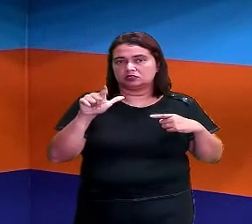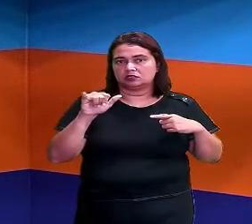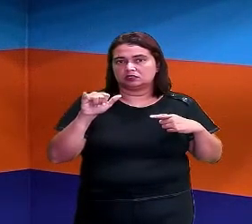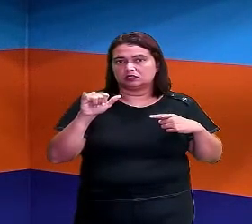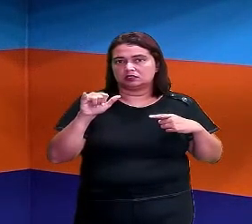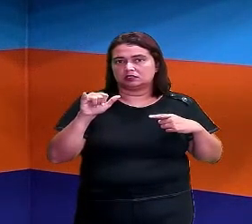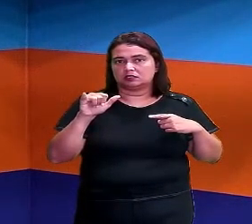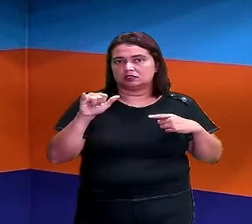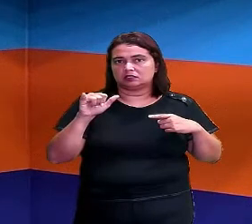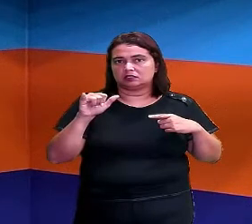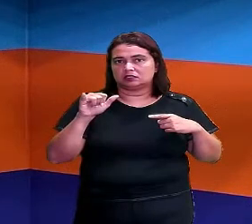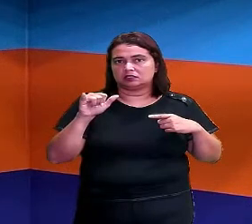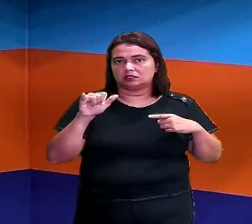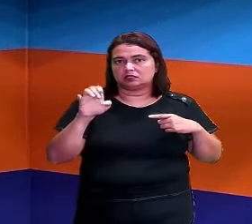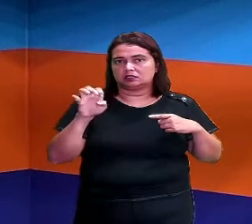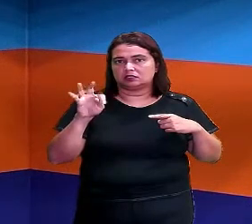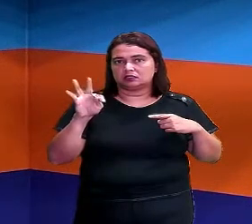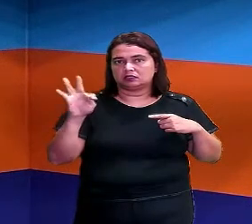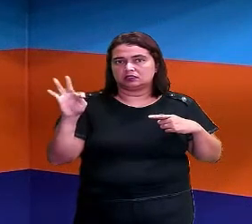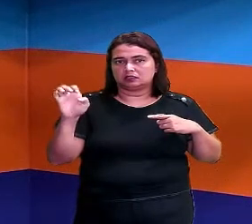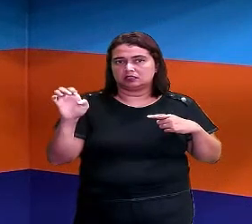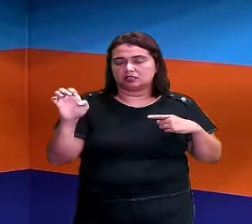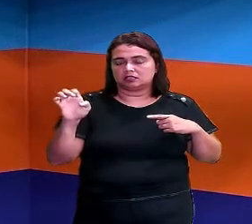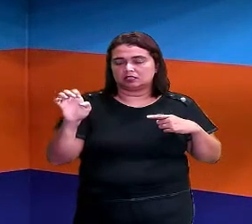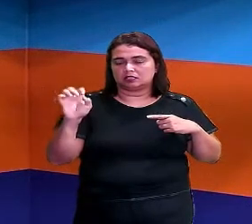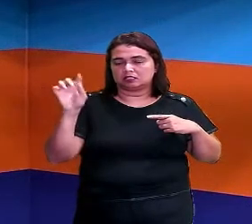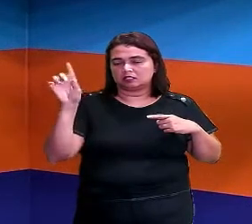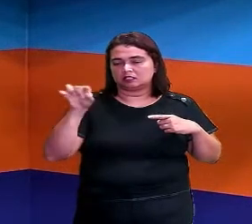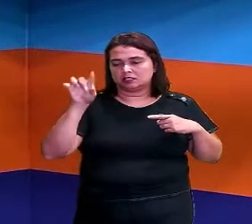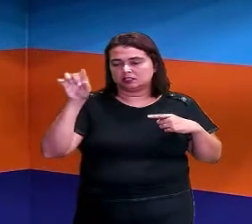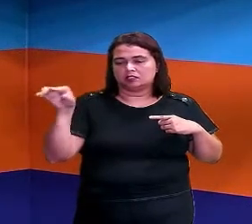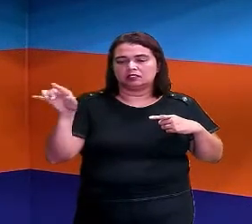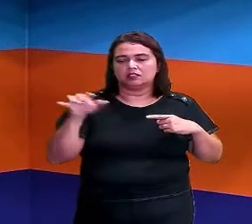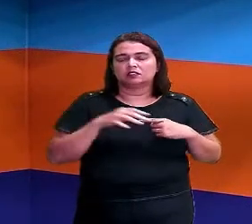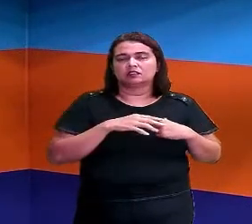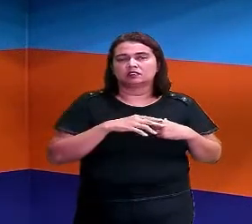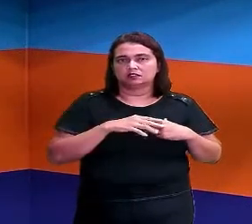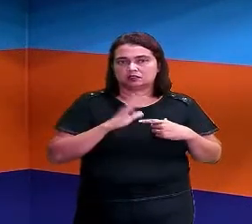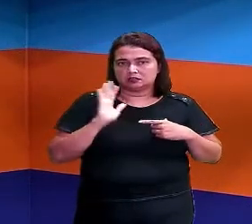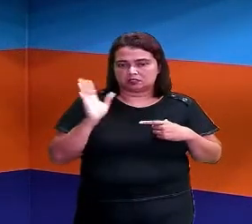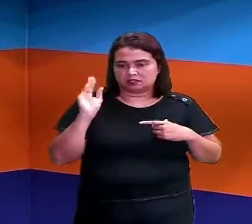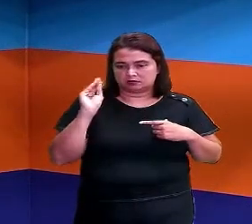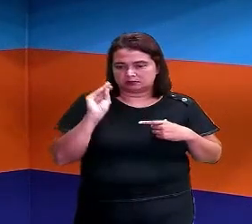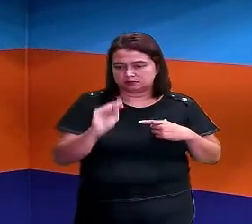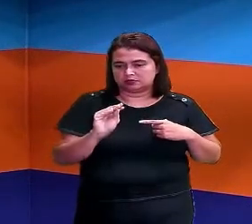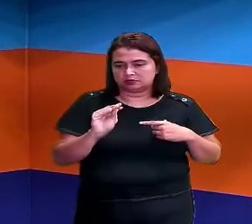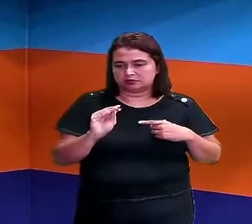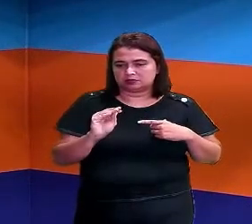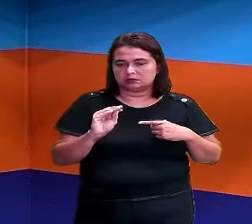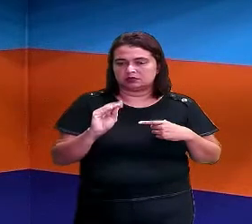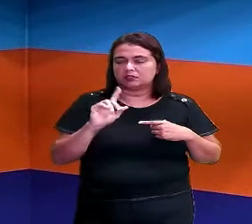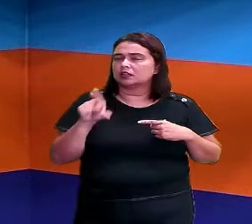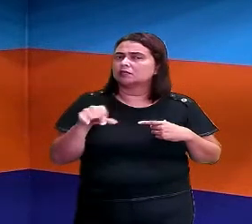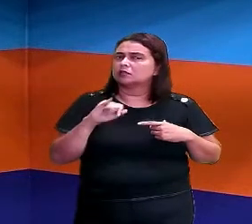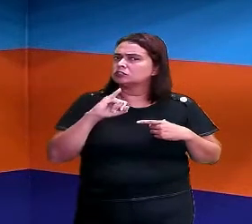Aí, a gente vai, ó, e elimina Juliette, porque nós já escrevemos. A sexta palavra